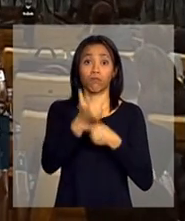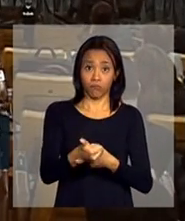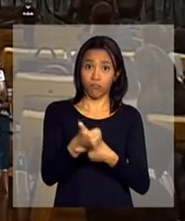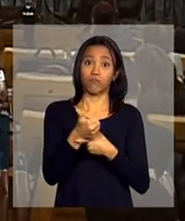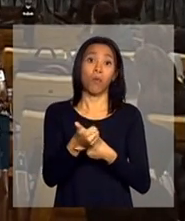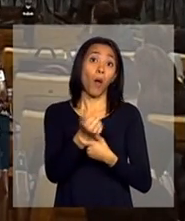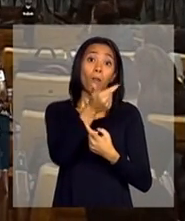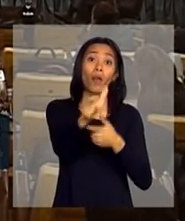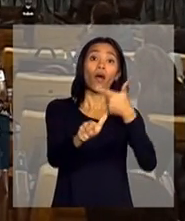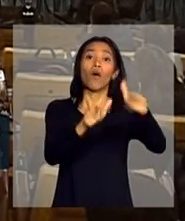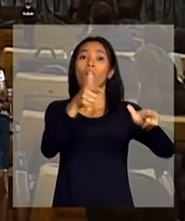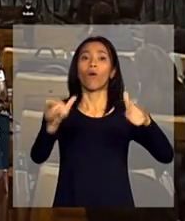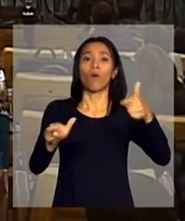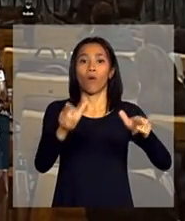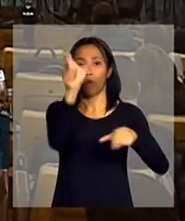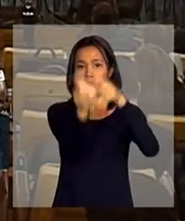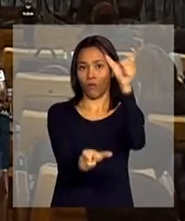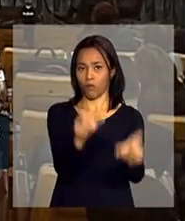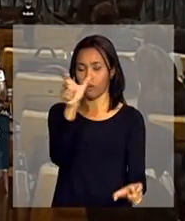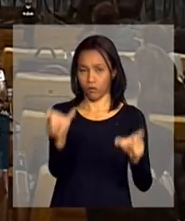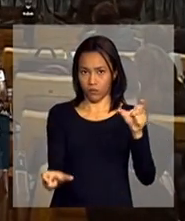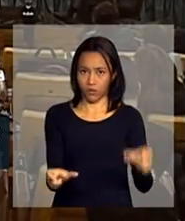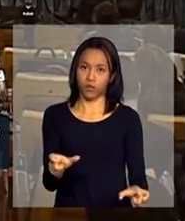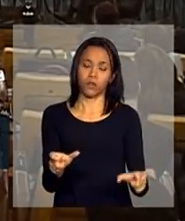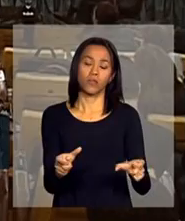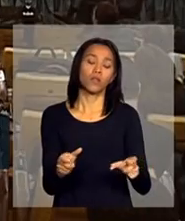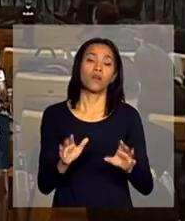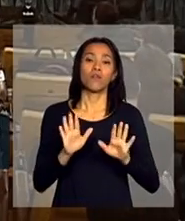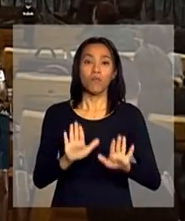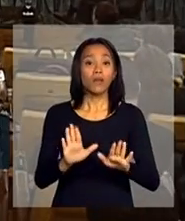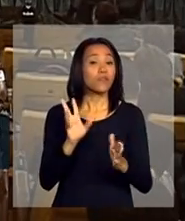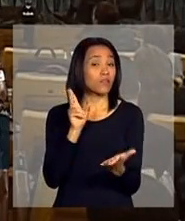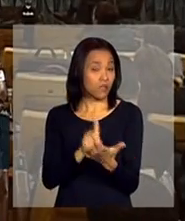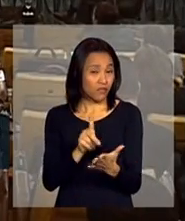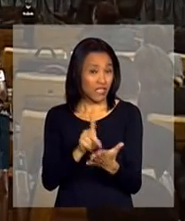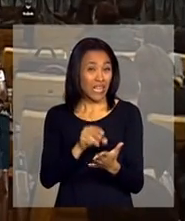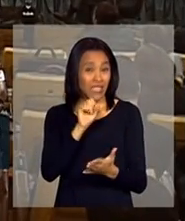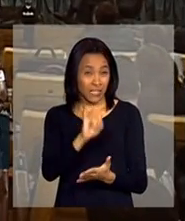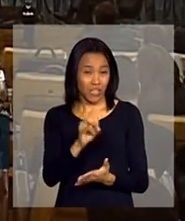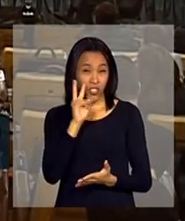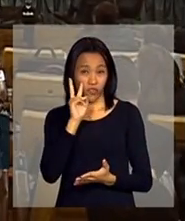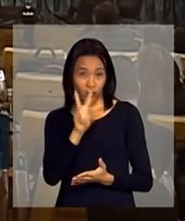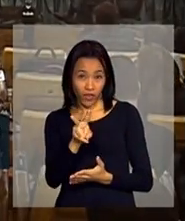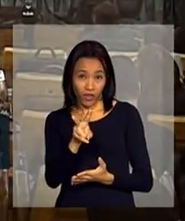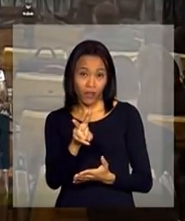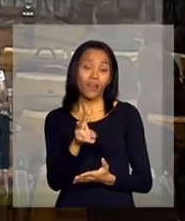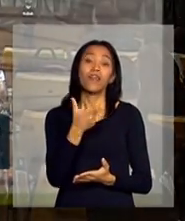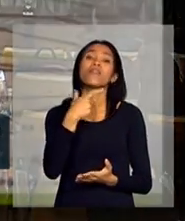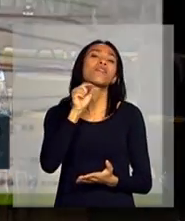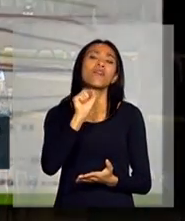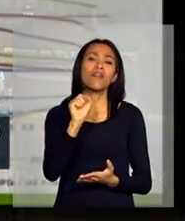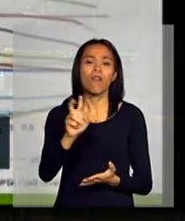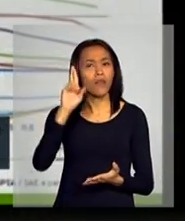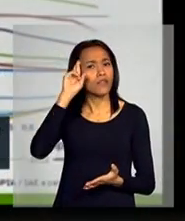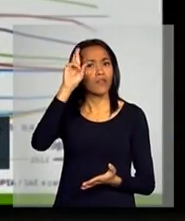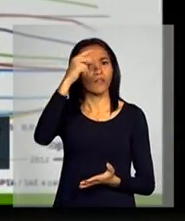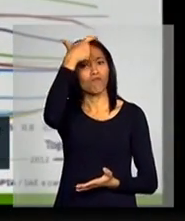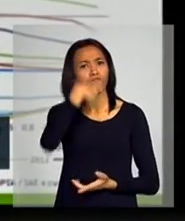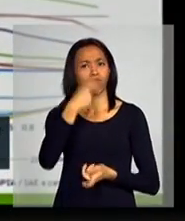para outras pessoas. Na verdade, se a gente olhar a face humana desses heróis, eles são